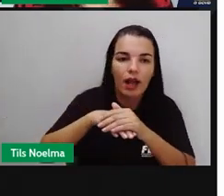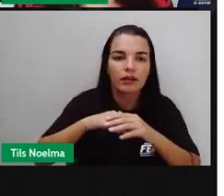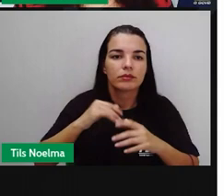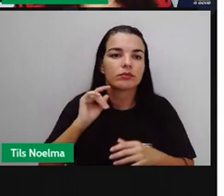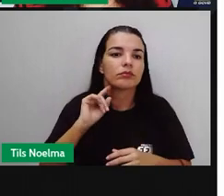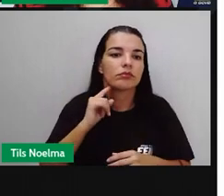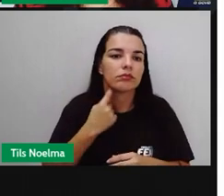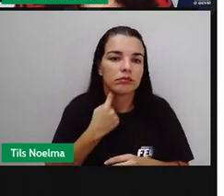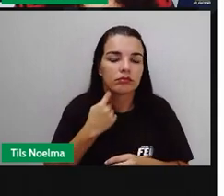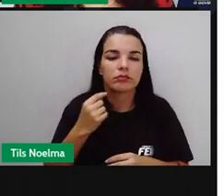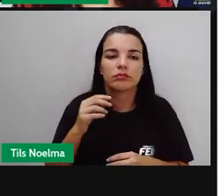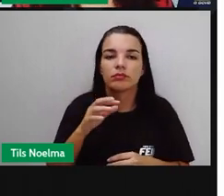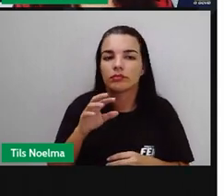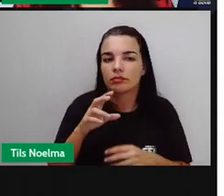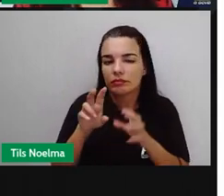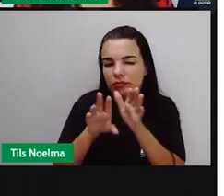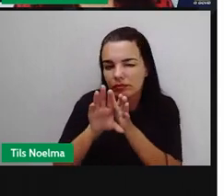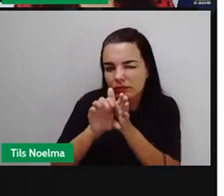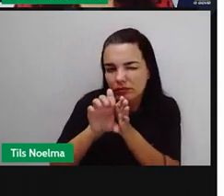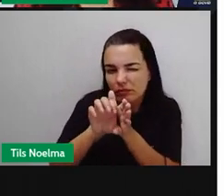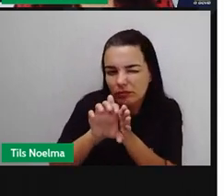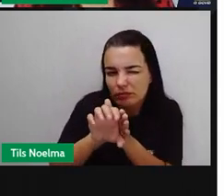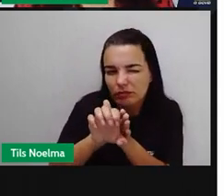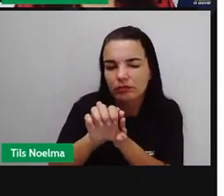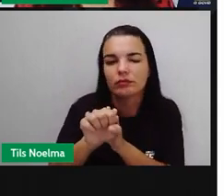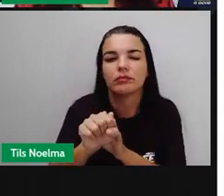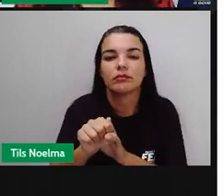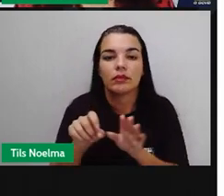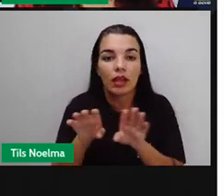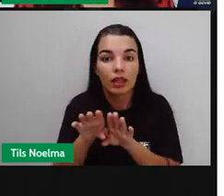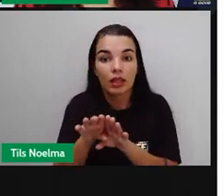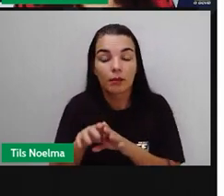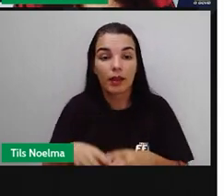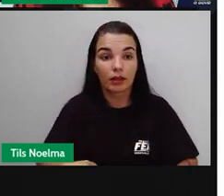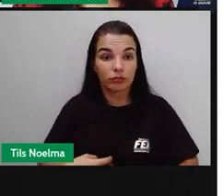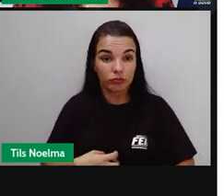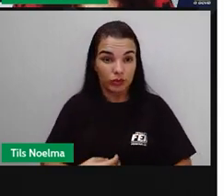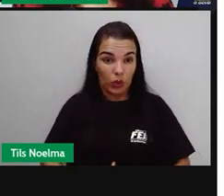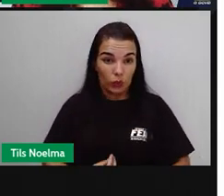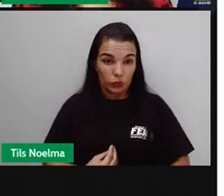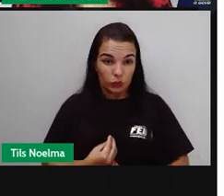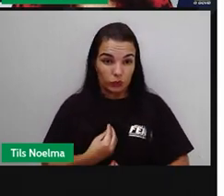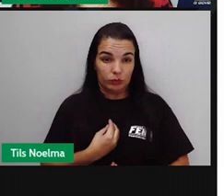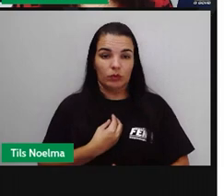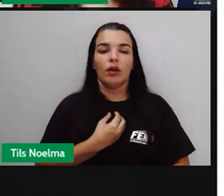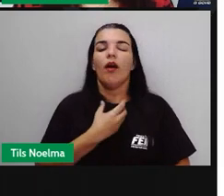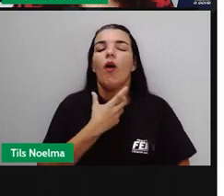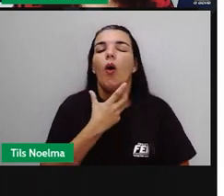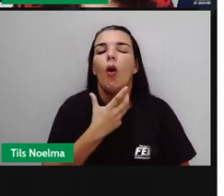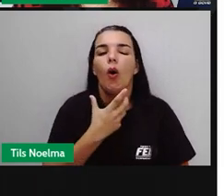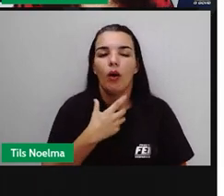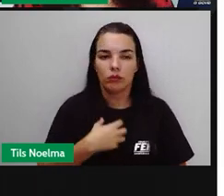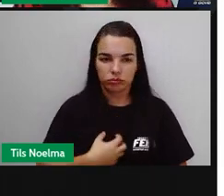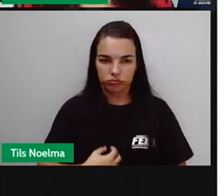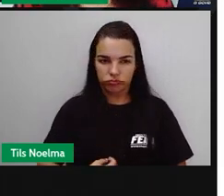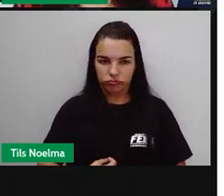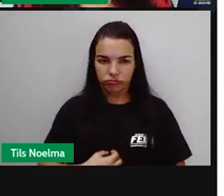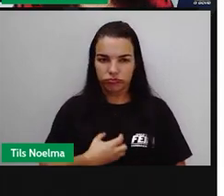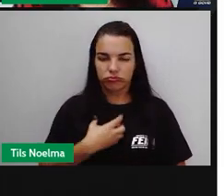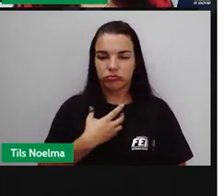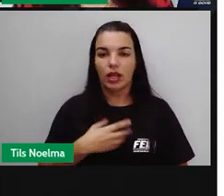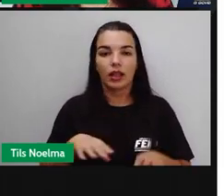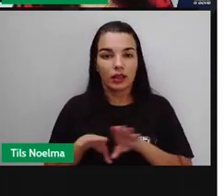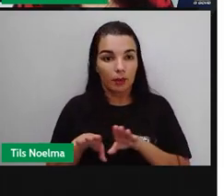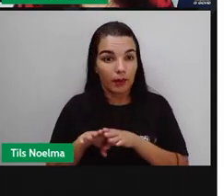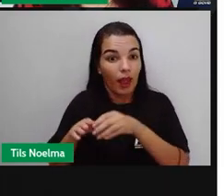pele é uma forma de defesa. O ácido estomacal, o ácido que tem no estômago, também é uma forma de defesa contra